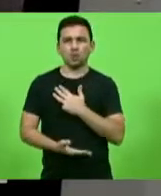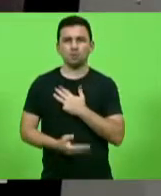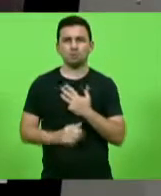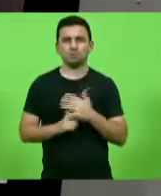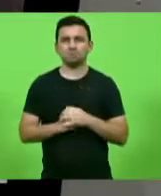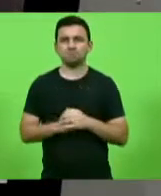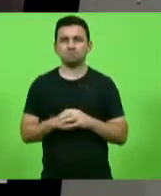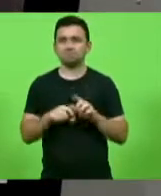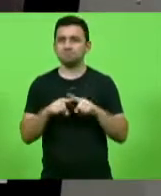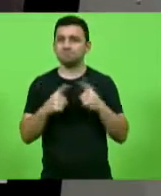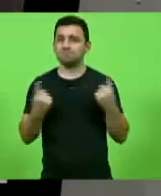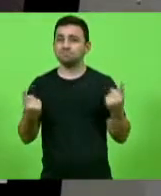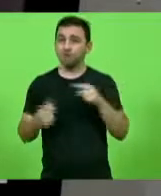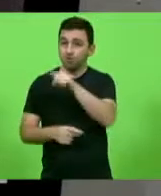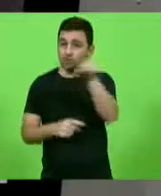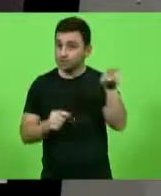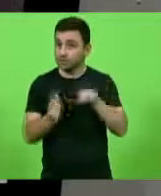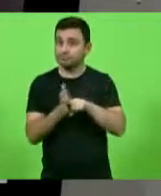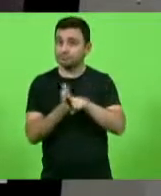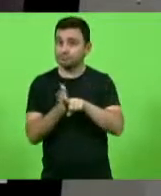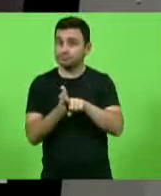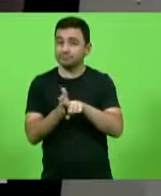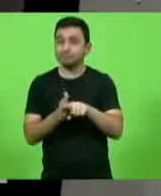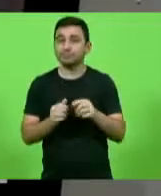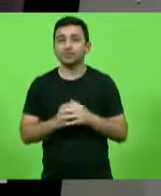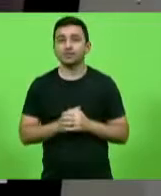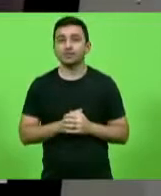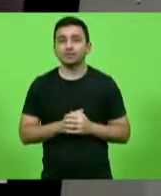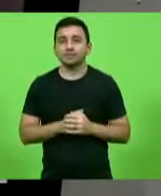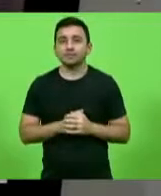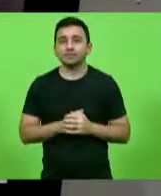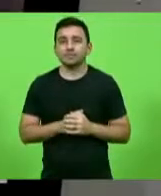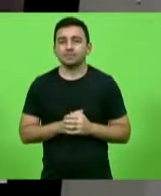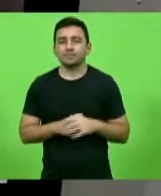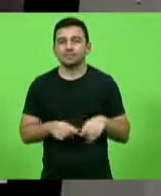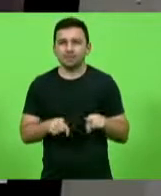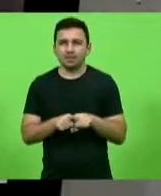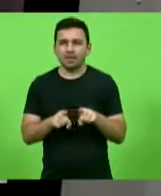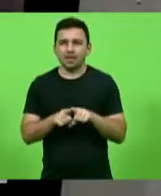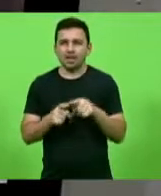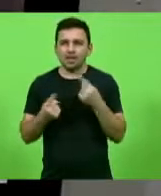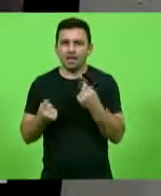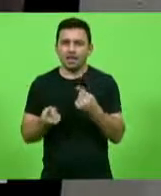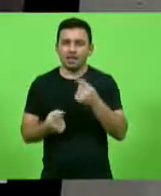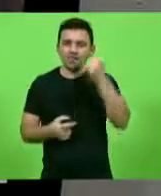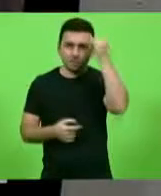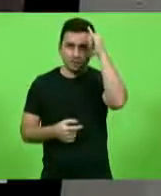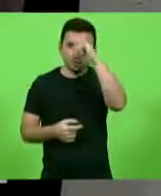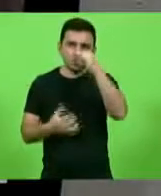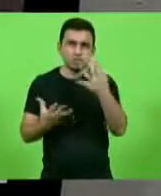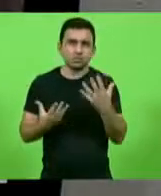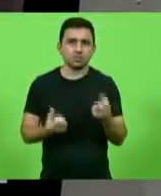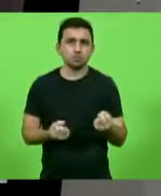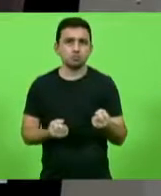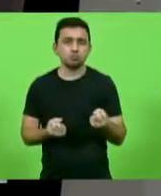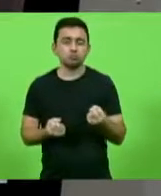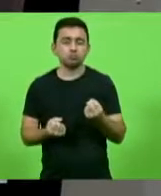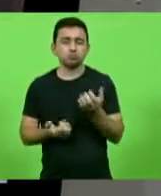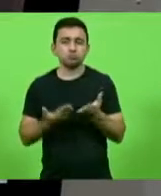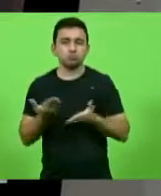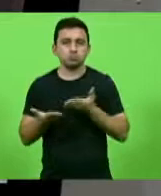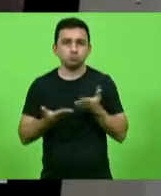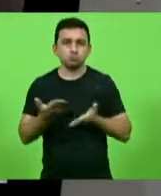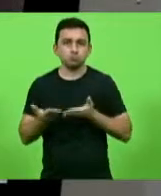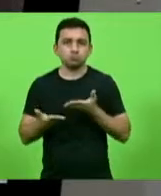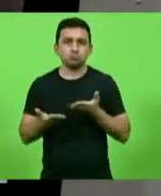ali. Vou só deixar aí para você analisar depois. Próximo. É contra o acesso ao tratamento precoce? Agora, próxima